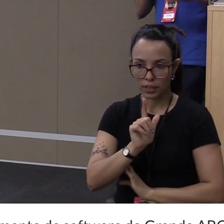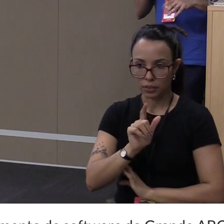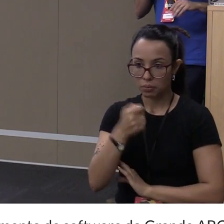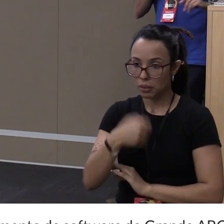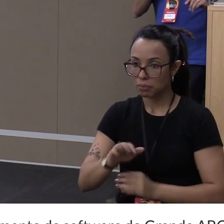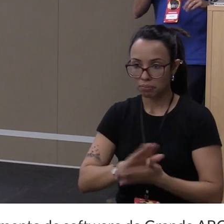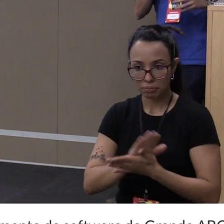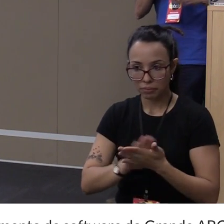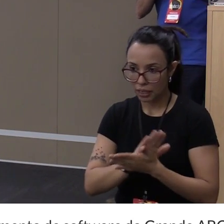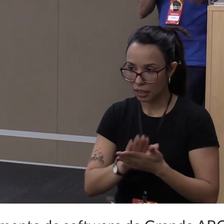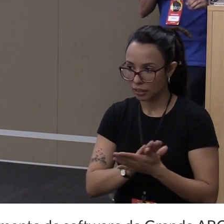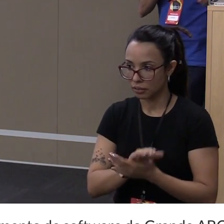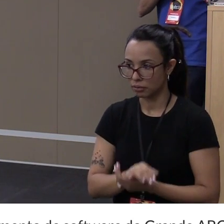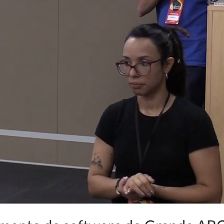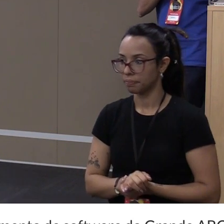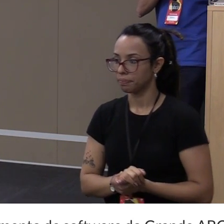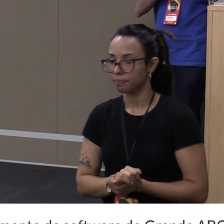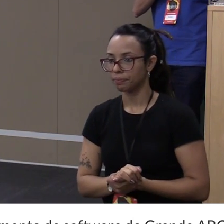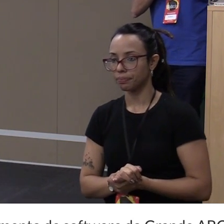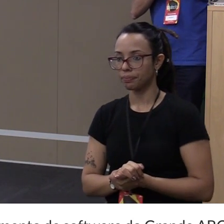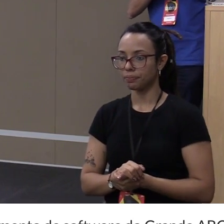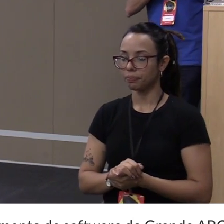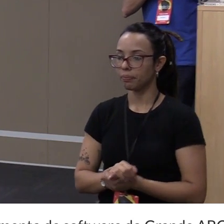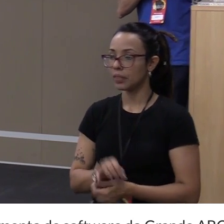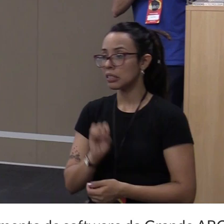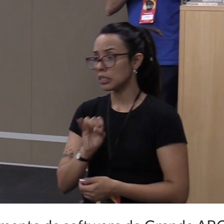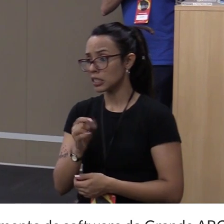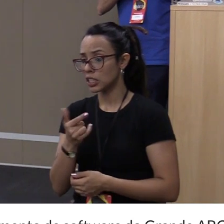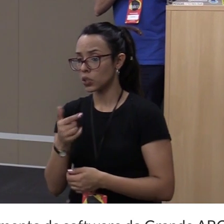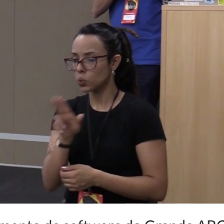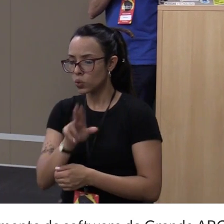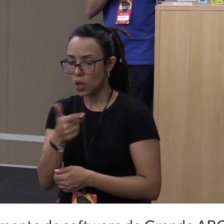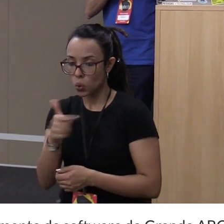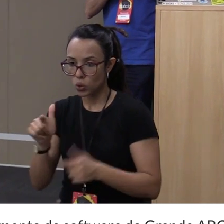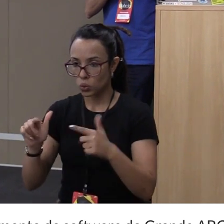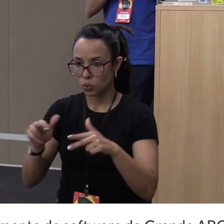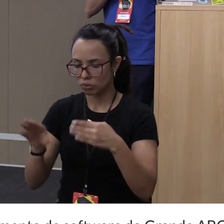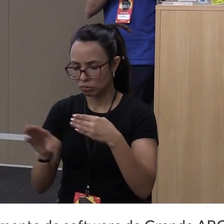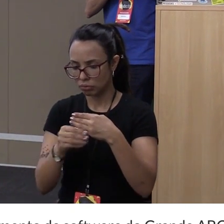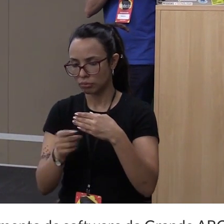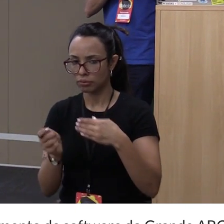outras coisas que têm Scrap, vai facilitar um pouquinho a sua vida. Mas, só isso já é o suficiente.